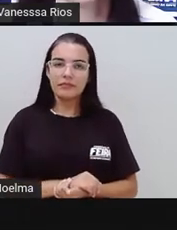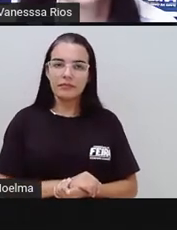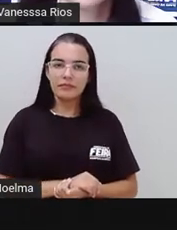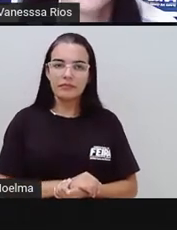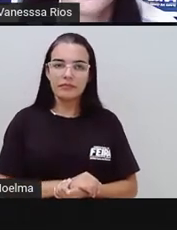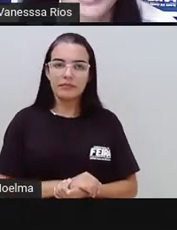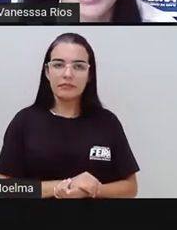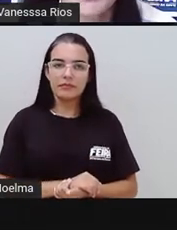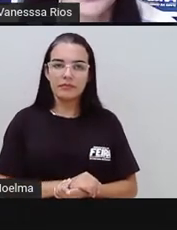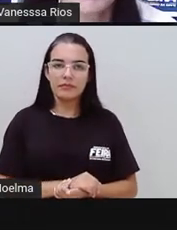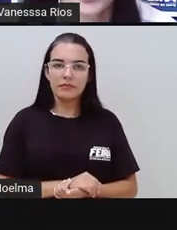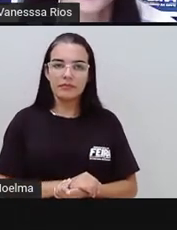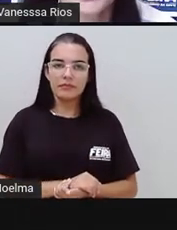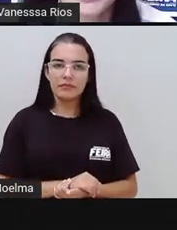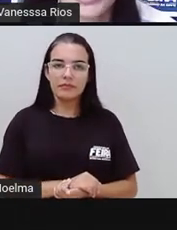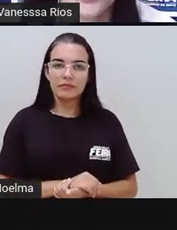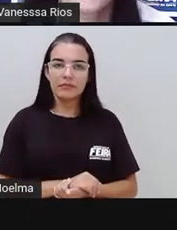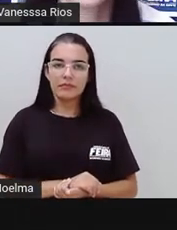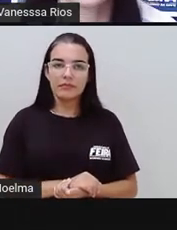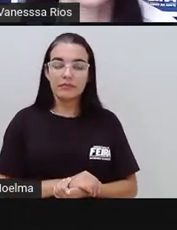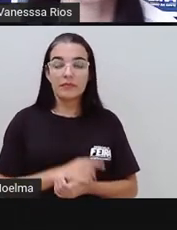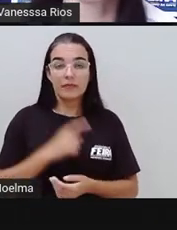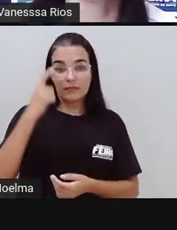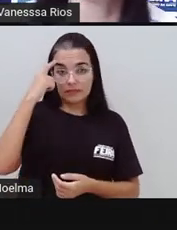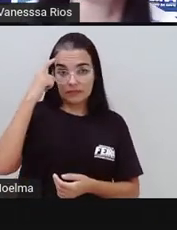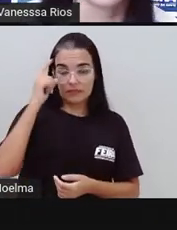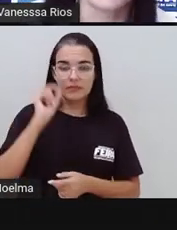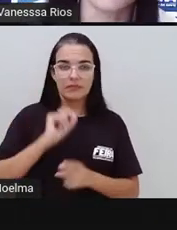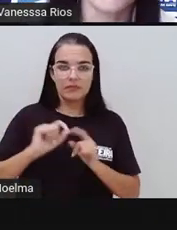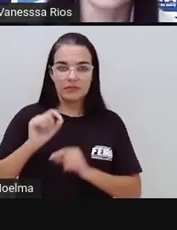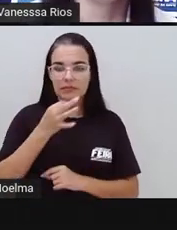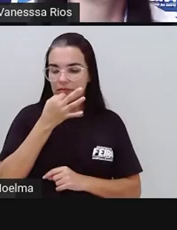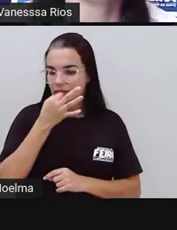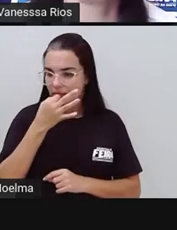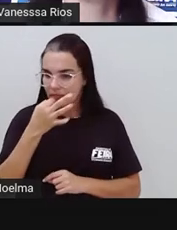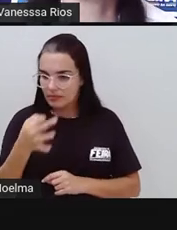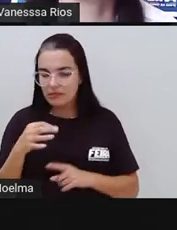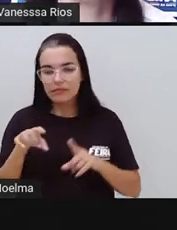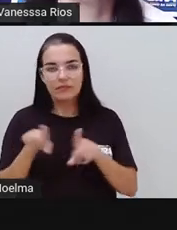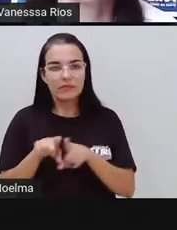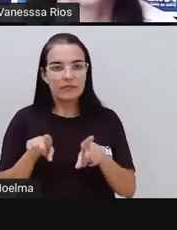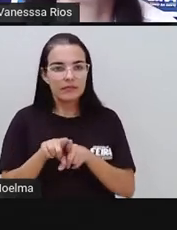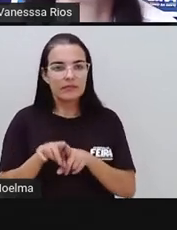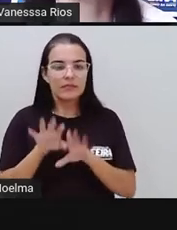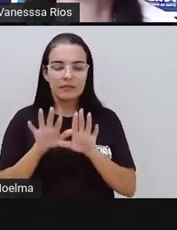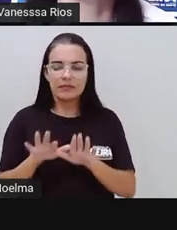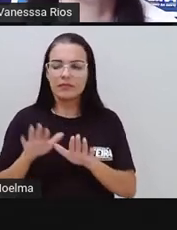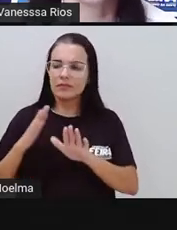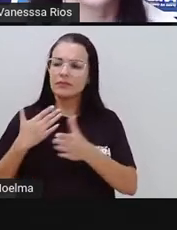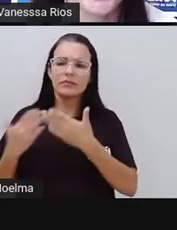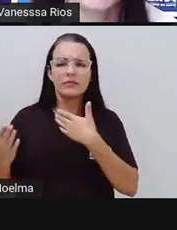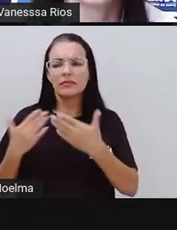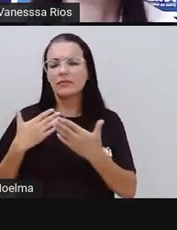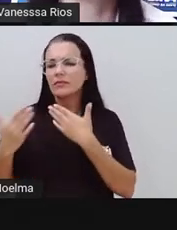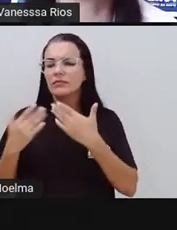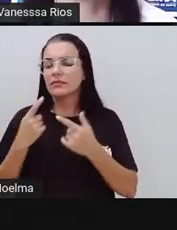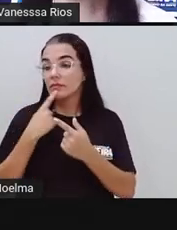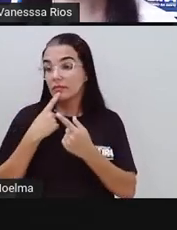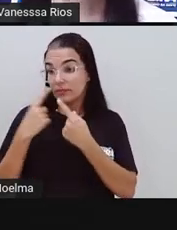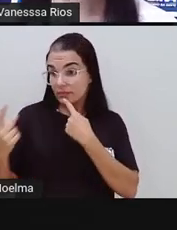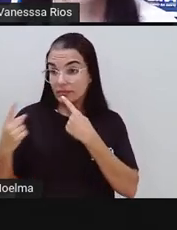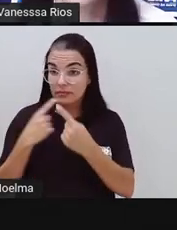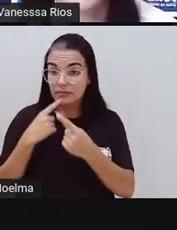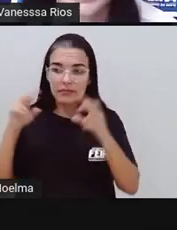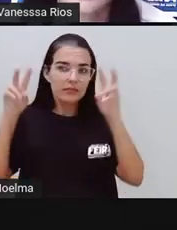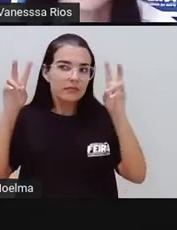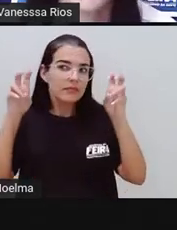é interessante pensar aí na emissão de opinião, porque é algo aí muito livre, dependendo da pessoa que vai ser entrevistada, do tema que